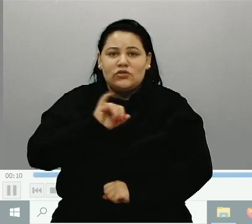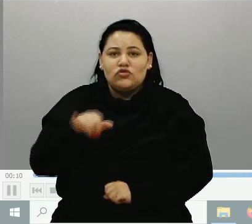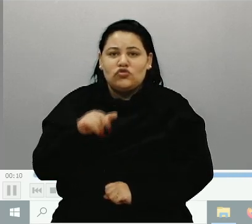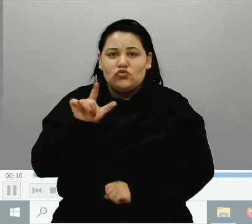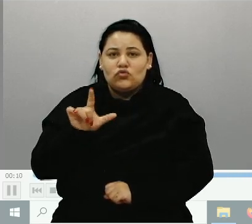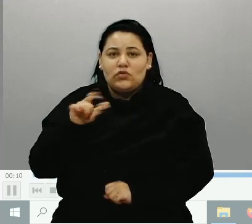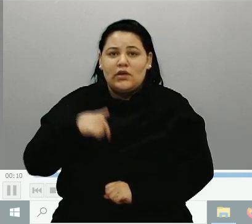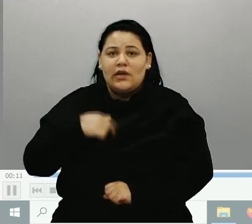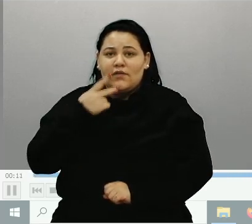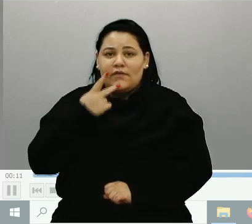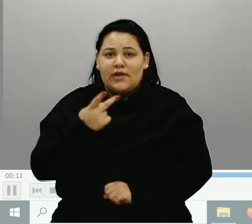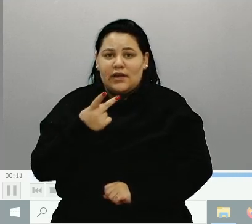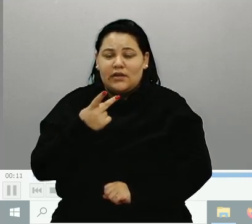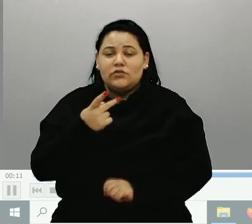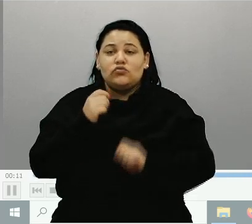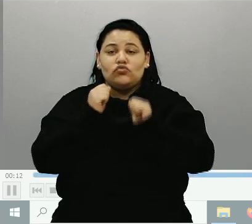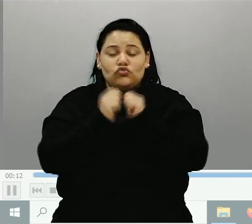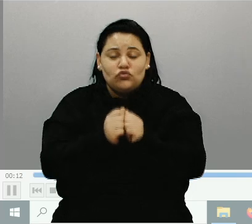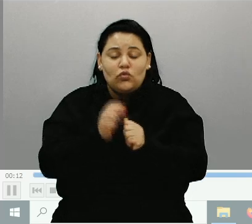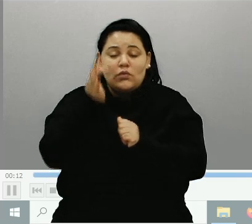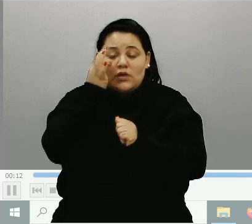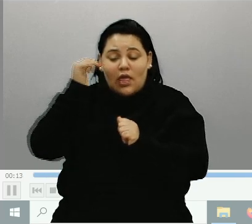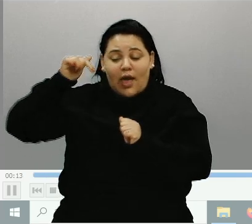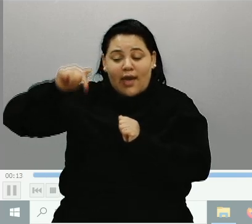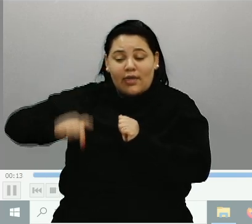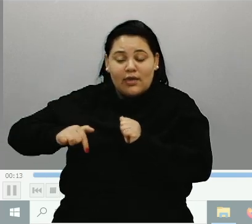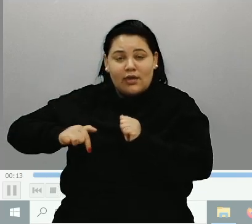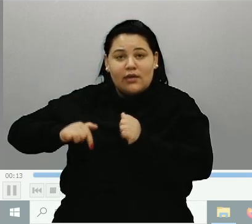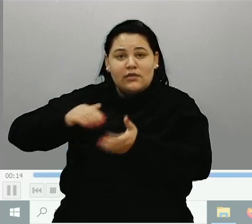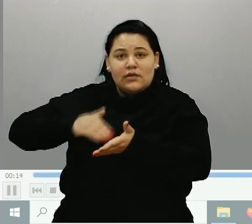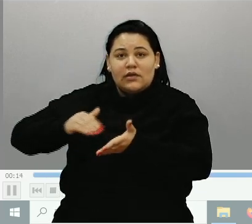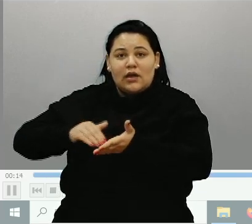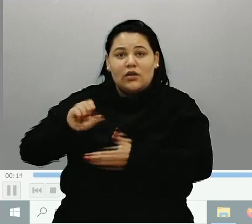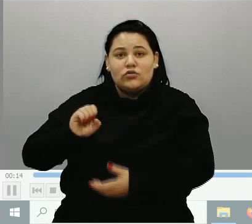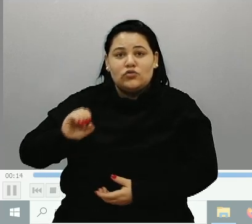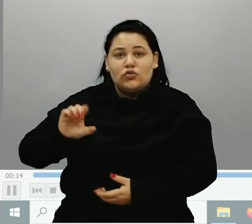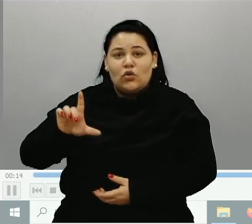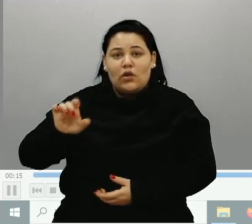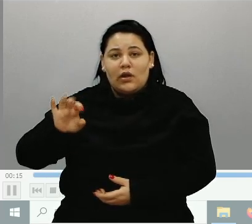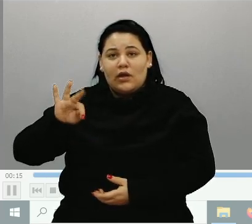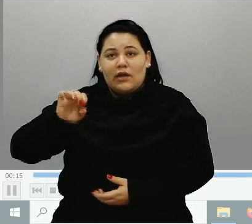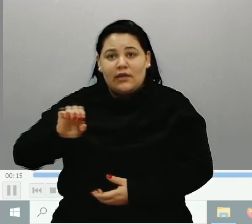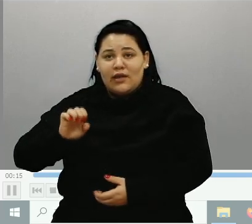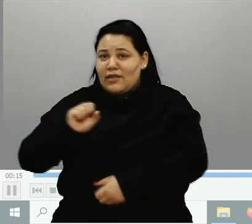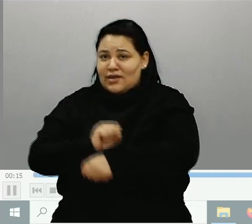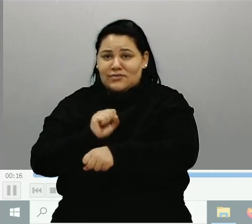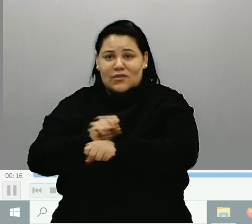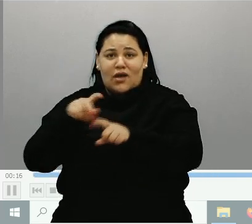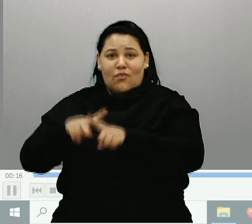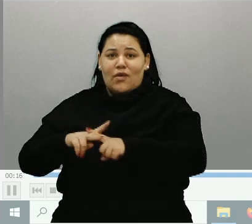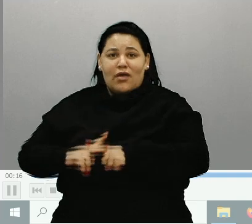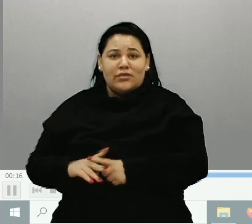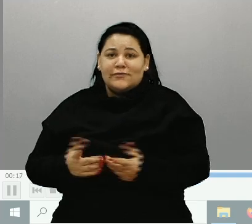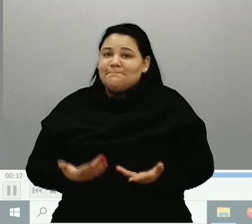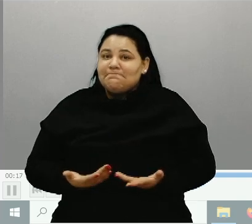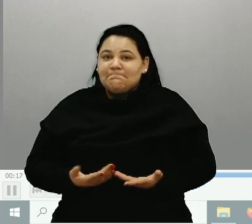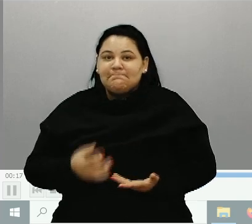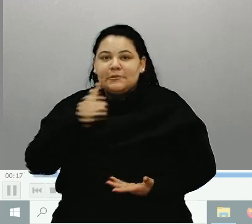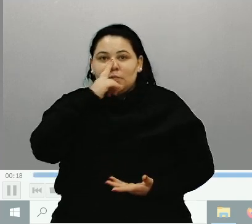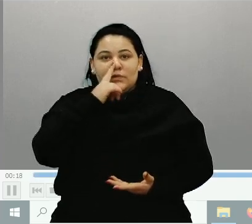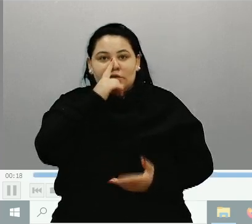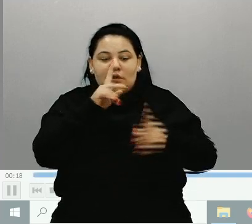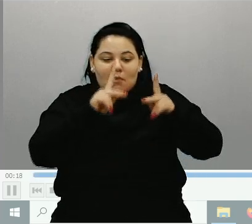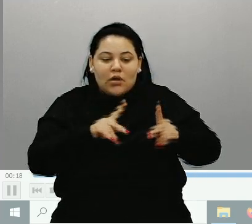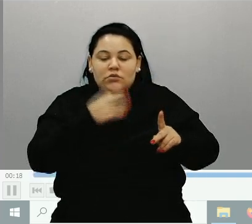eu trouxe o secretário de obra Solete aqui. E estamos aguardando o conserto. O perigo das pessoas, das